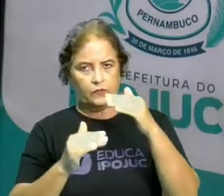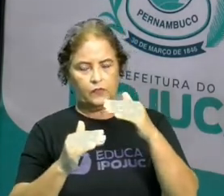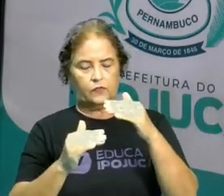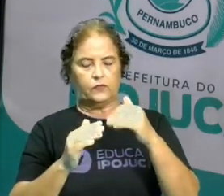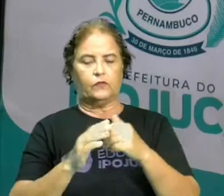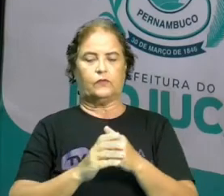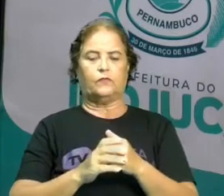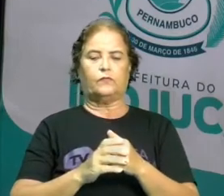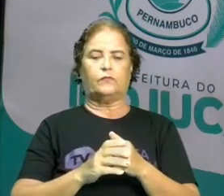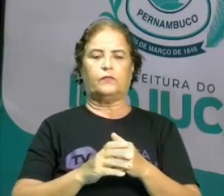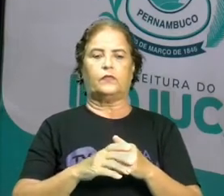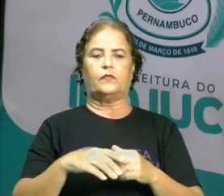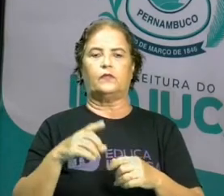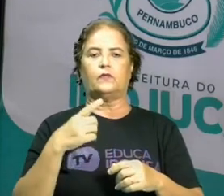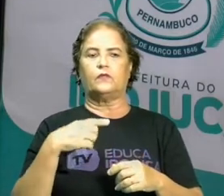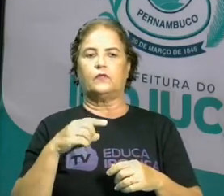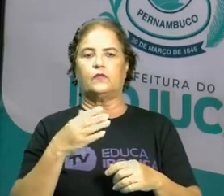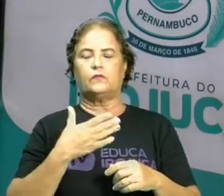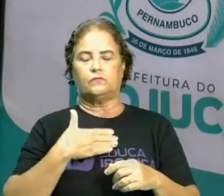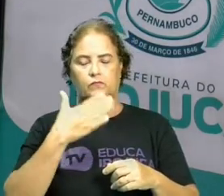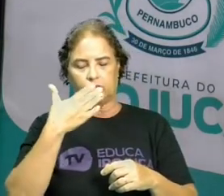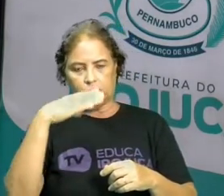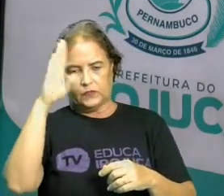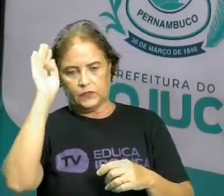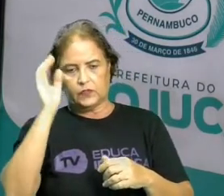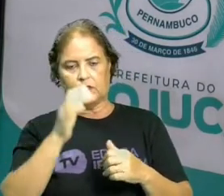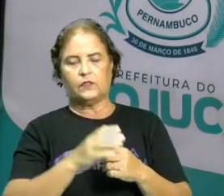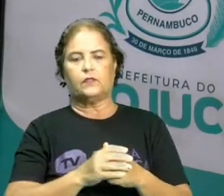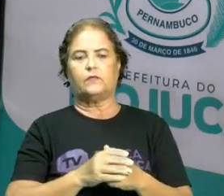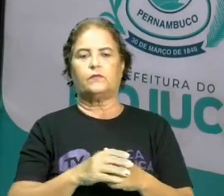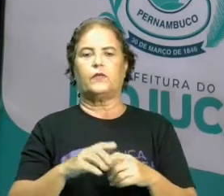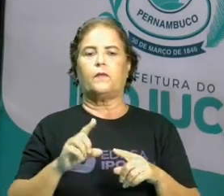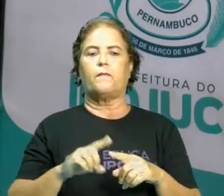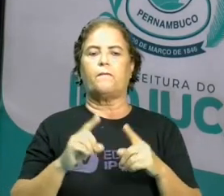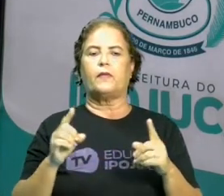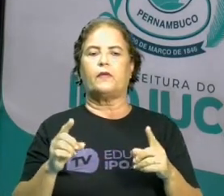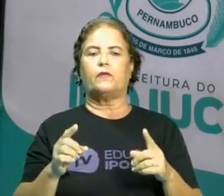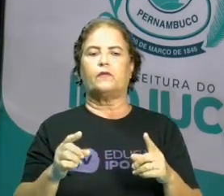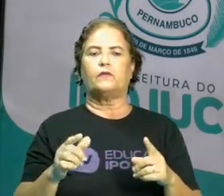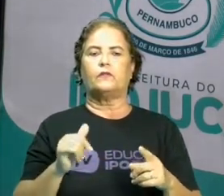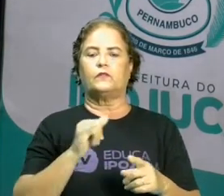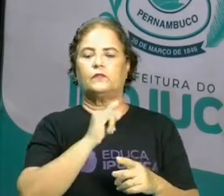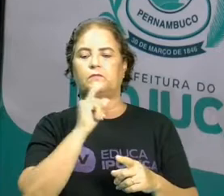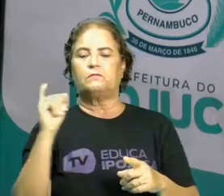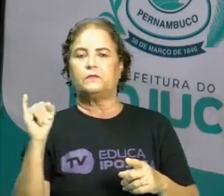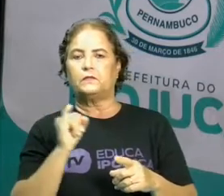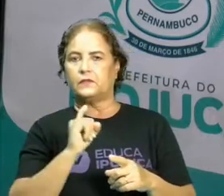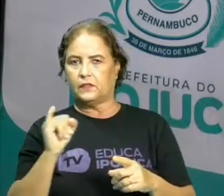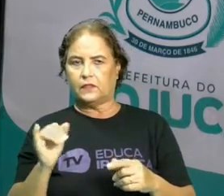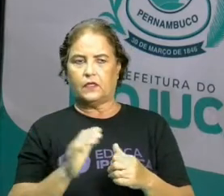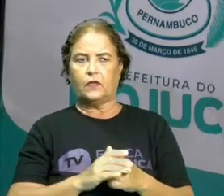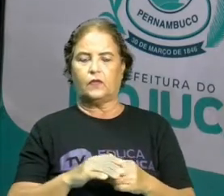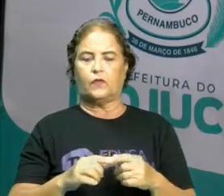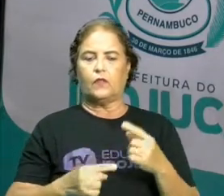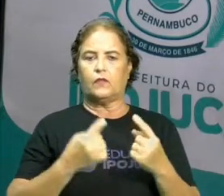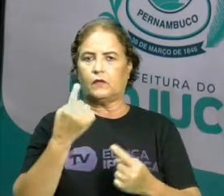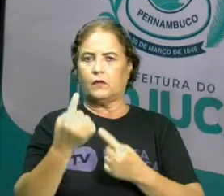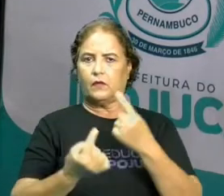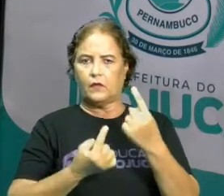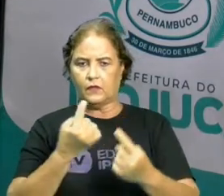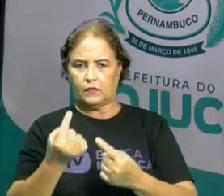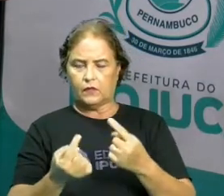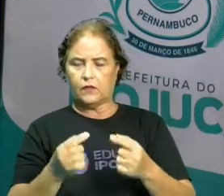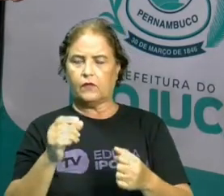pelos árabes, os árabes na Espanha, pelos italianos, até que cada um desses símbolos ganhasse esse